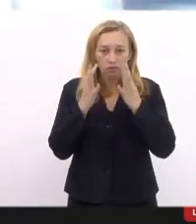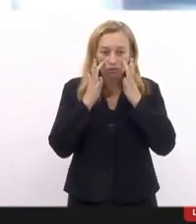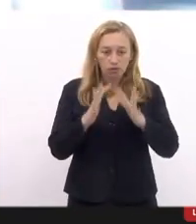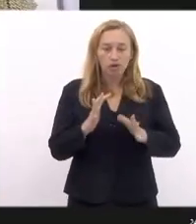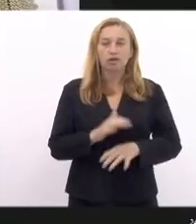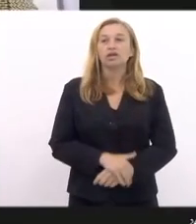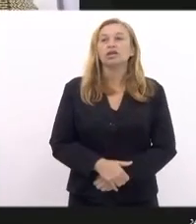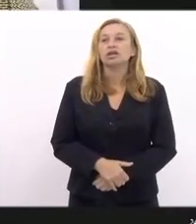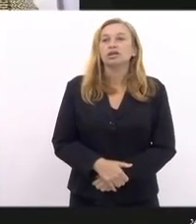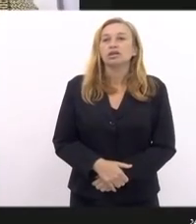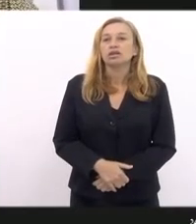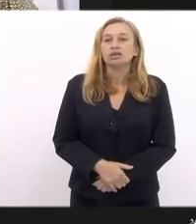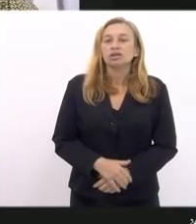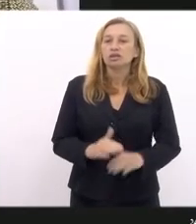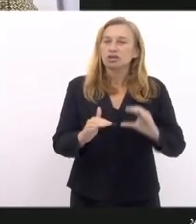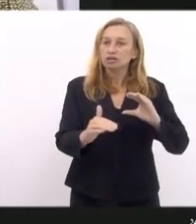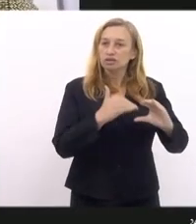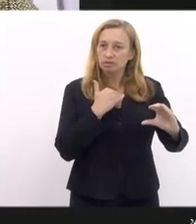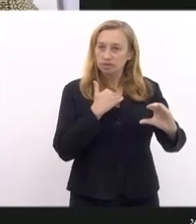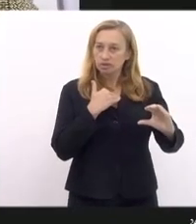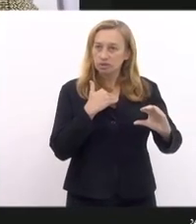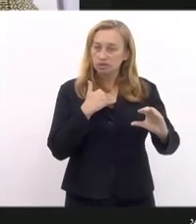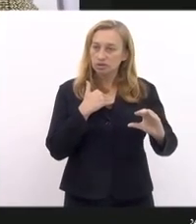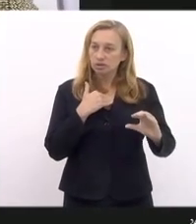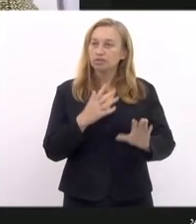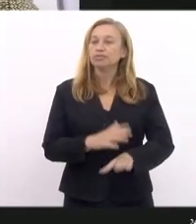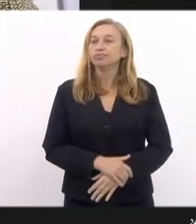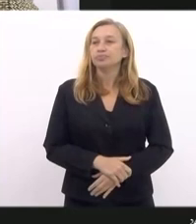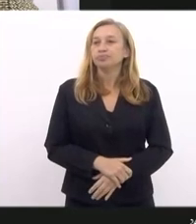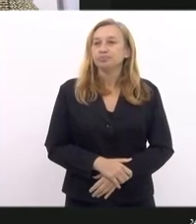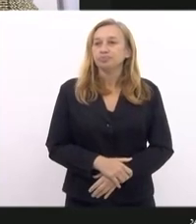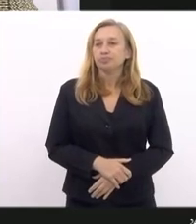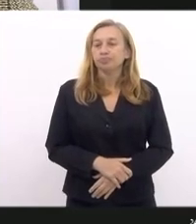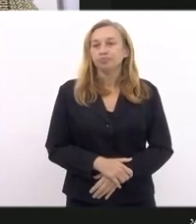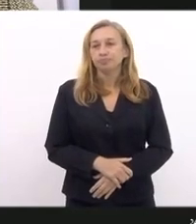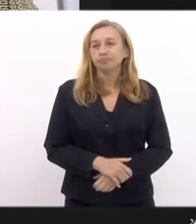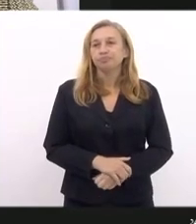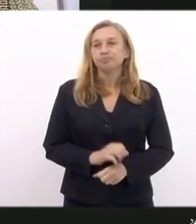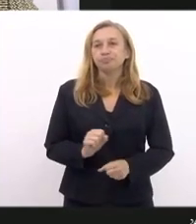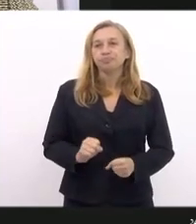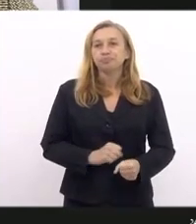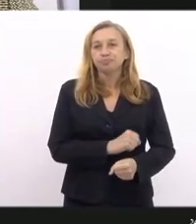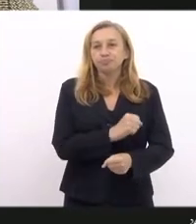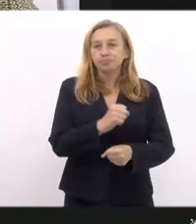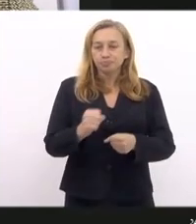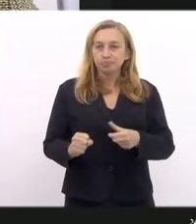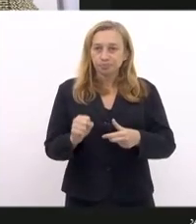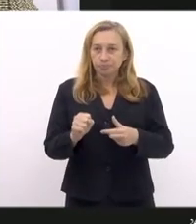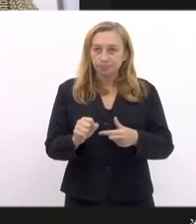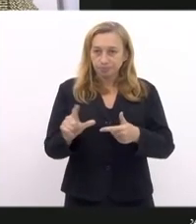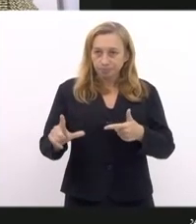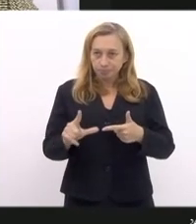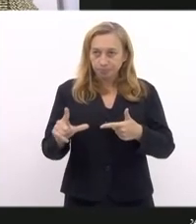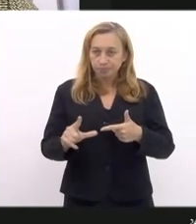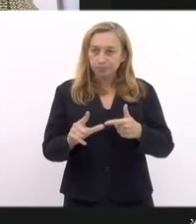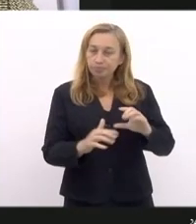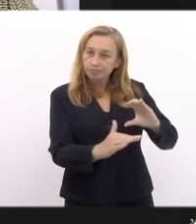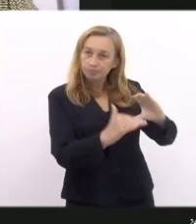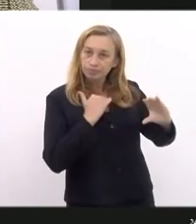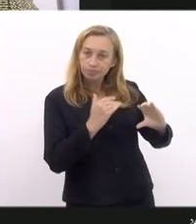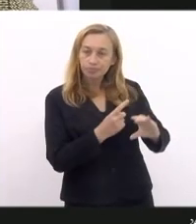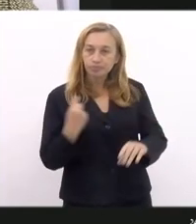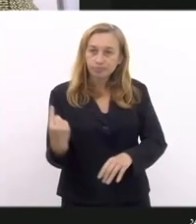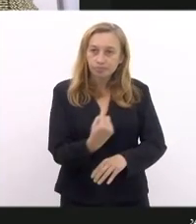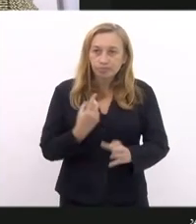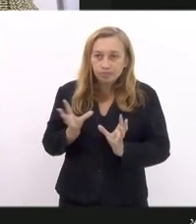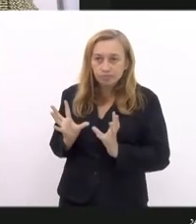e, ou mande diretamente, ou se preferir, talvez seja até o Poder Legislativo, nos envie, que nós, em conjunto,